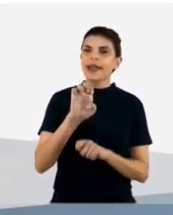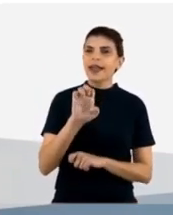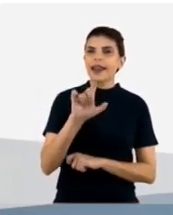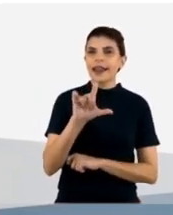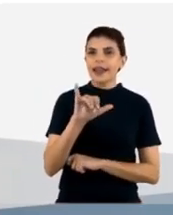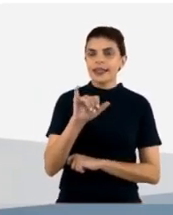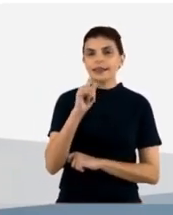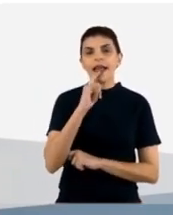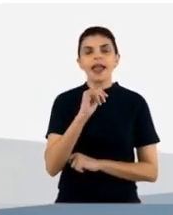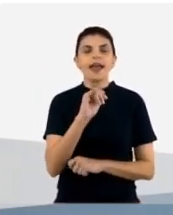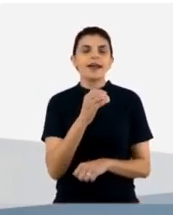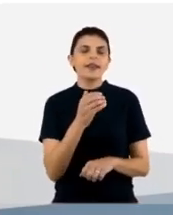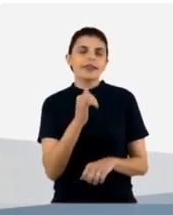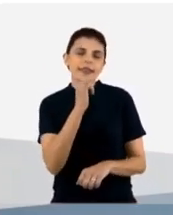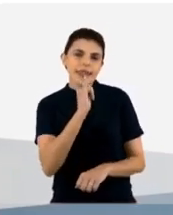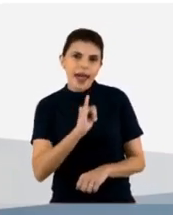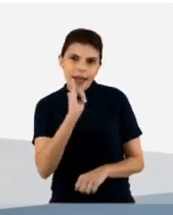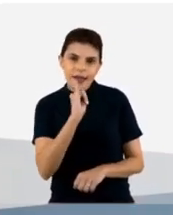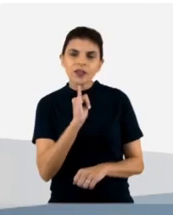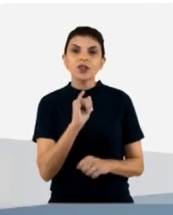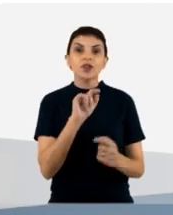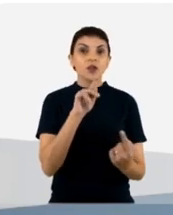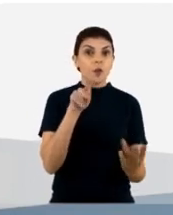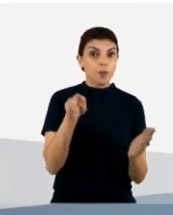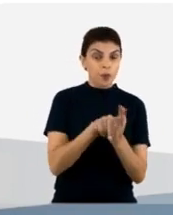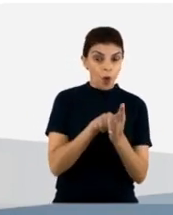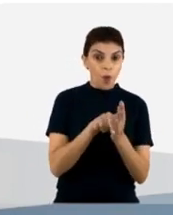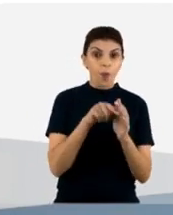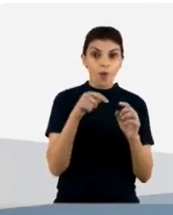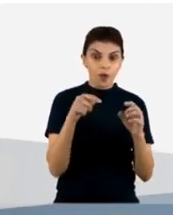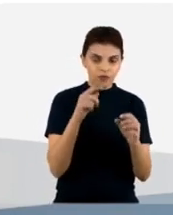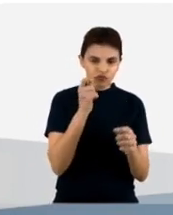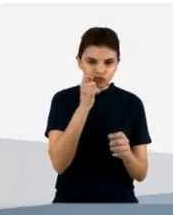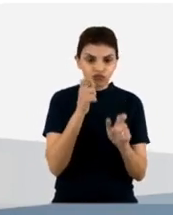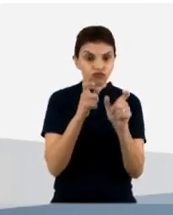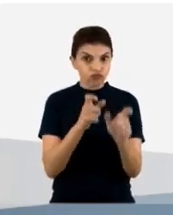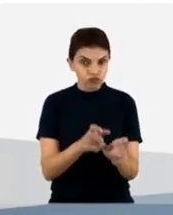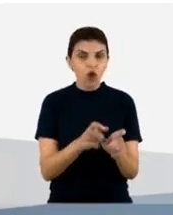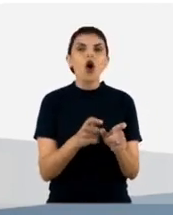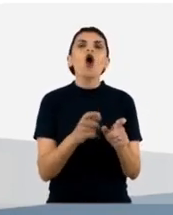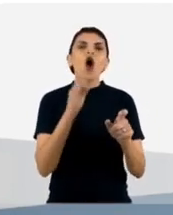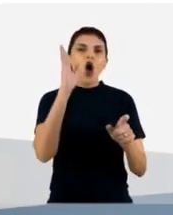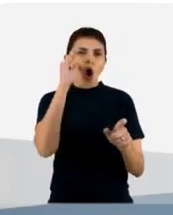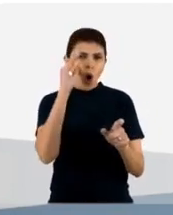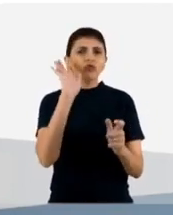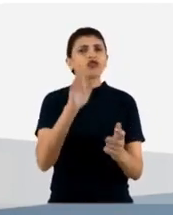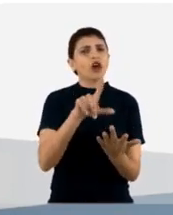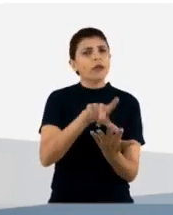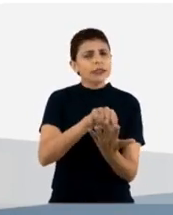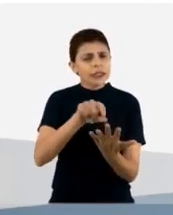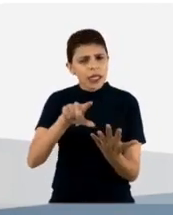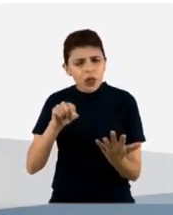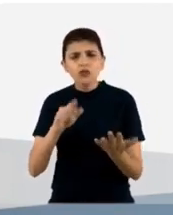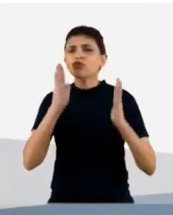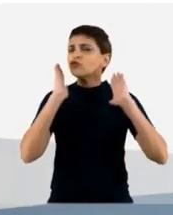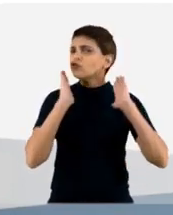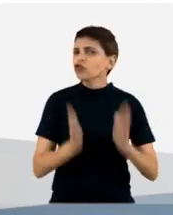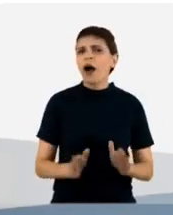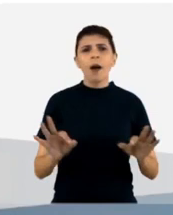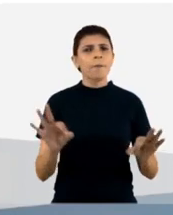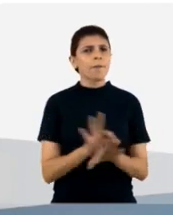né? que é um ensaio de ligação contra o nosso alvo e a gente pode aqui observar que nós selecionamos